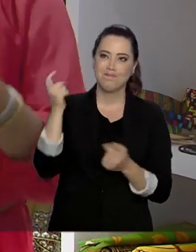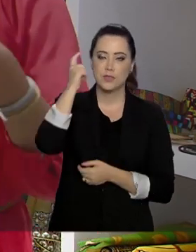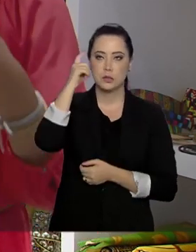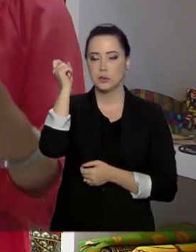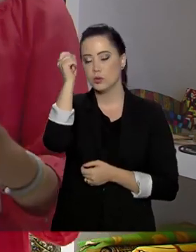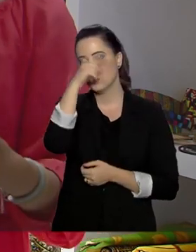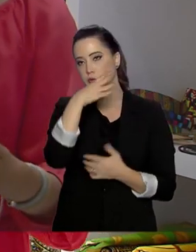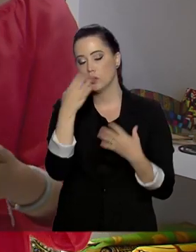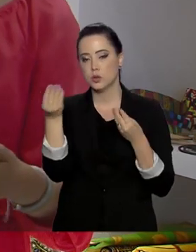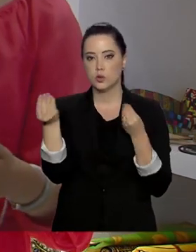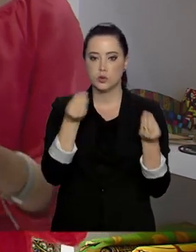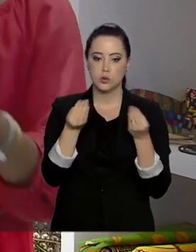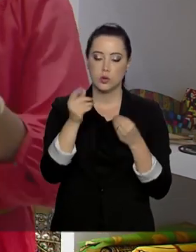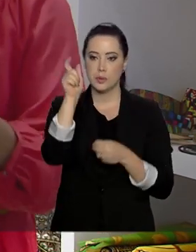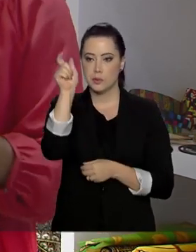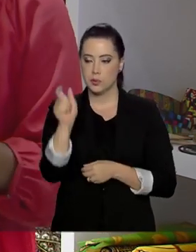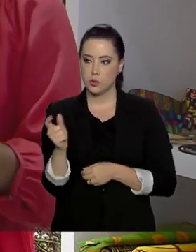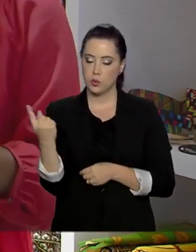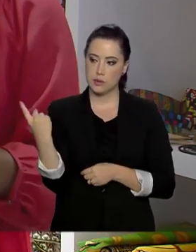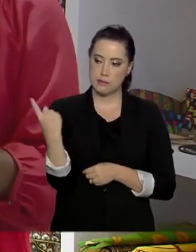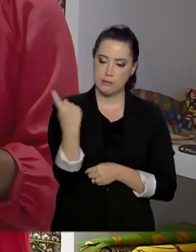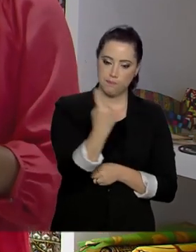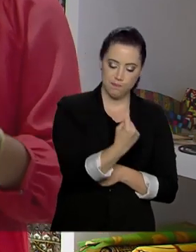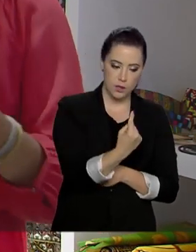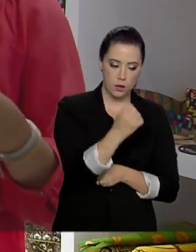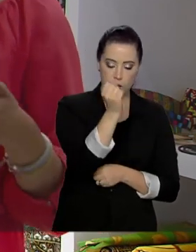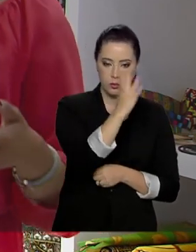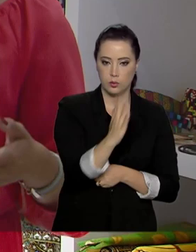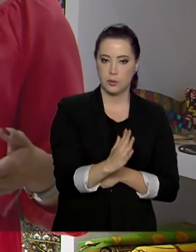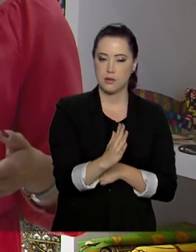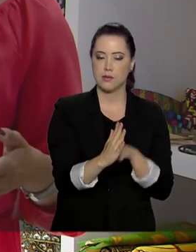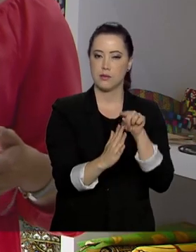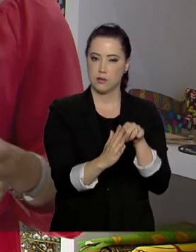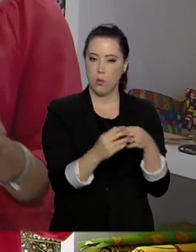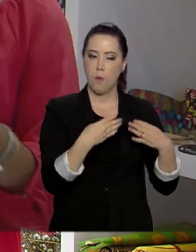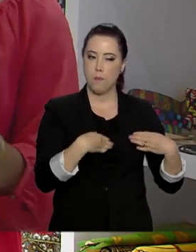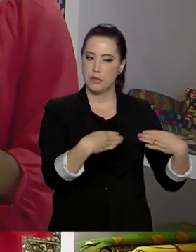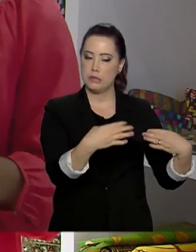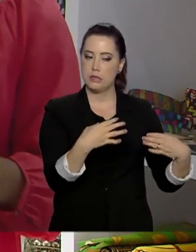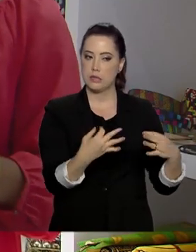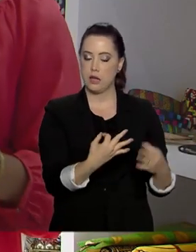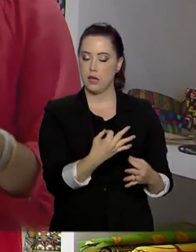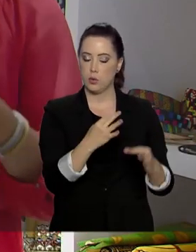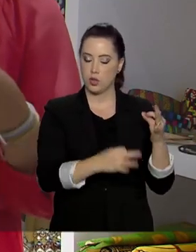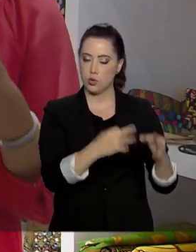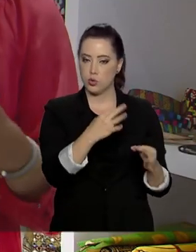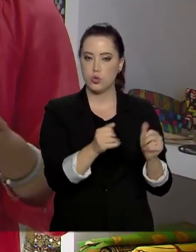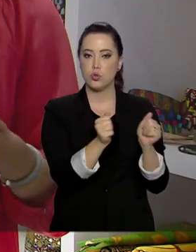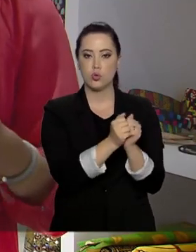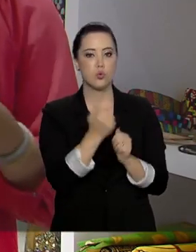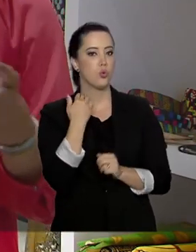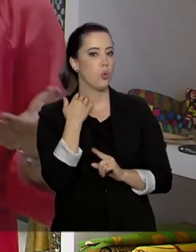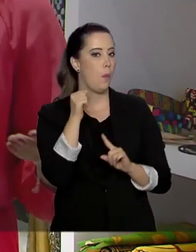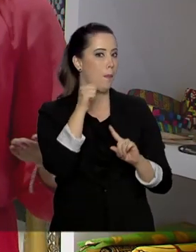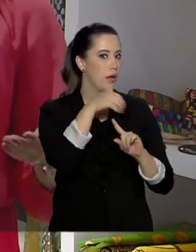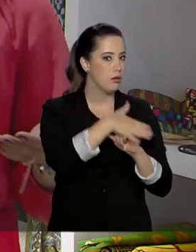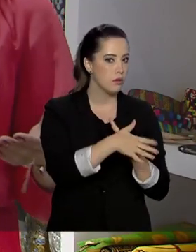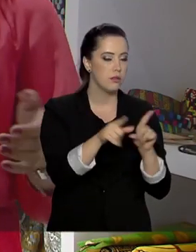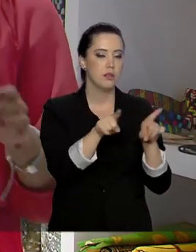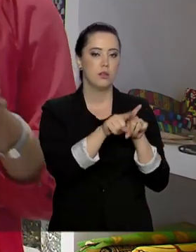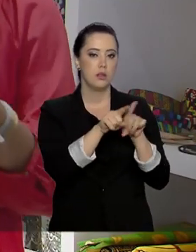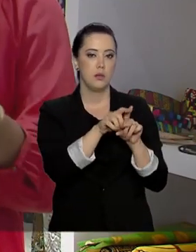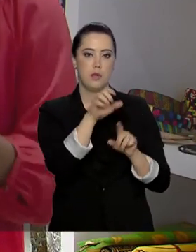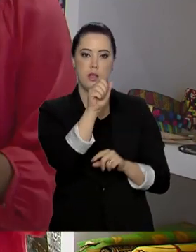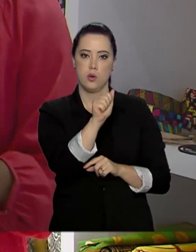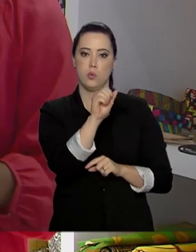vida financeira dos migrantes e refugiados, o Ministério da Justiça, o Banco Central e o Acnur lançaram uma